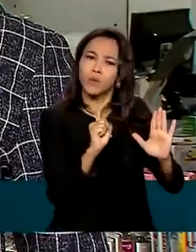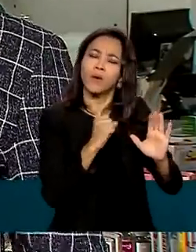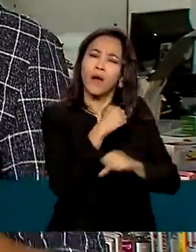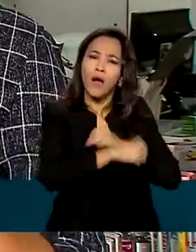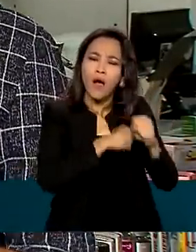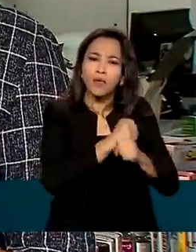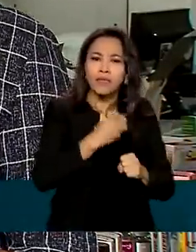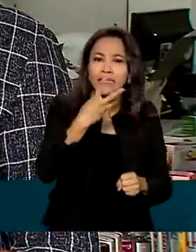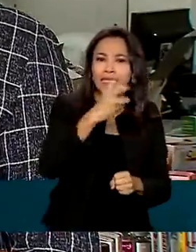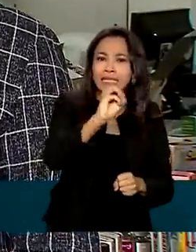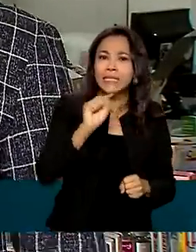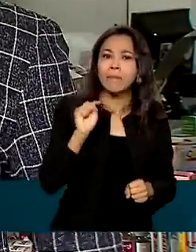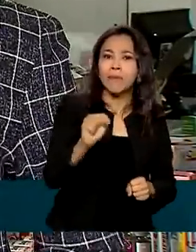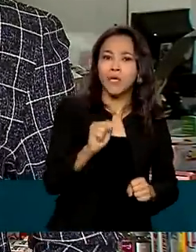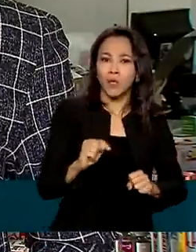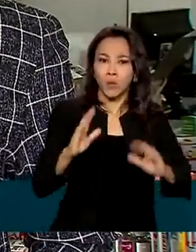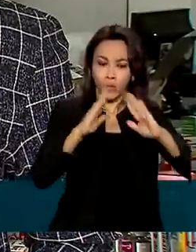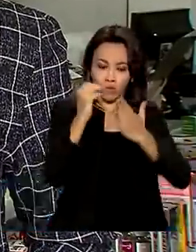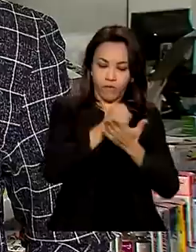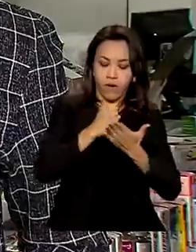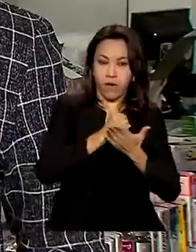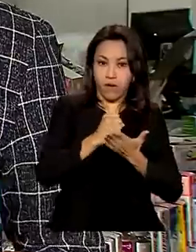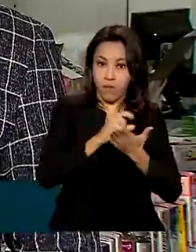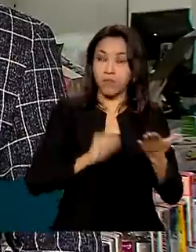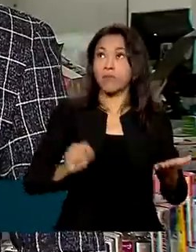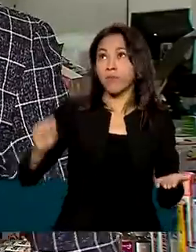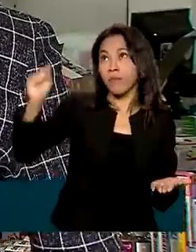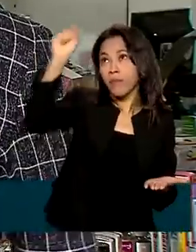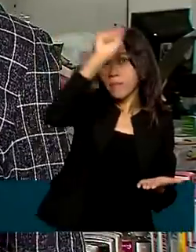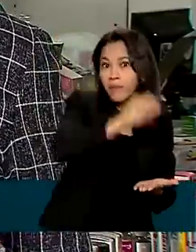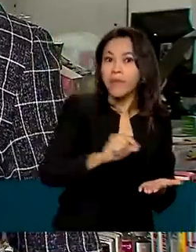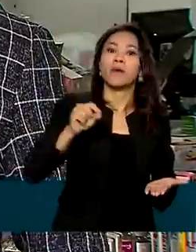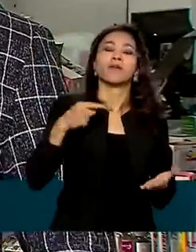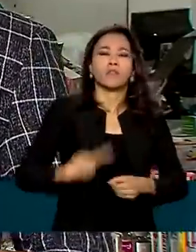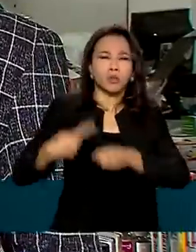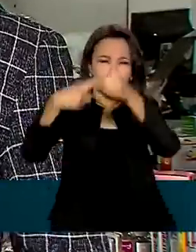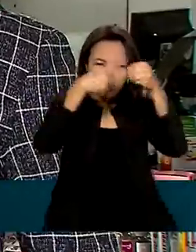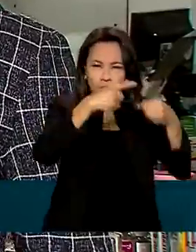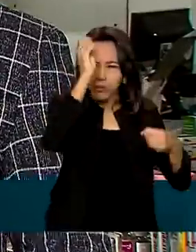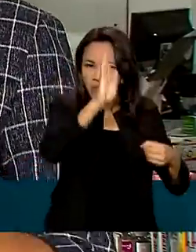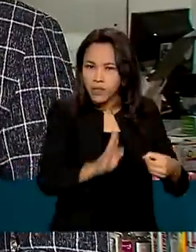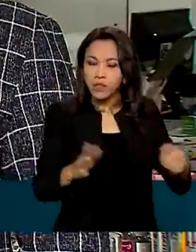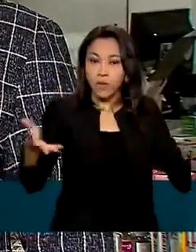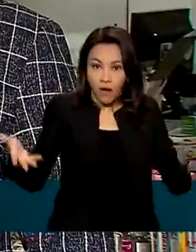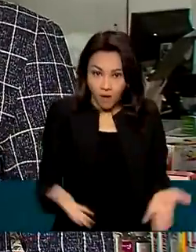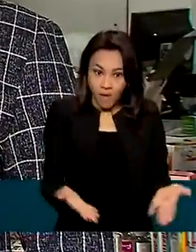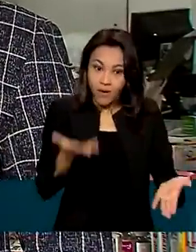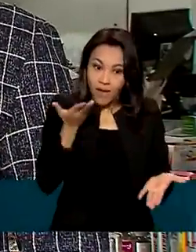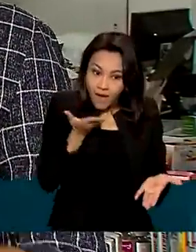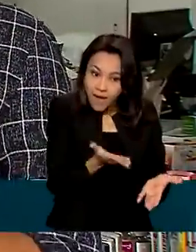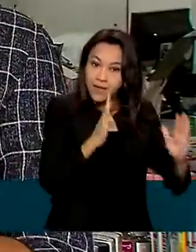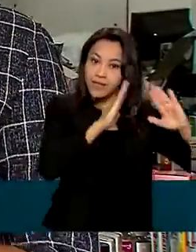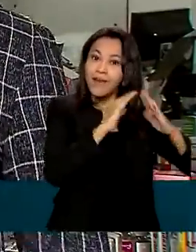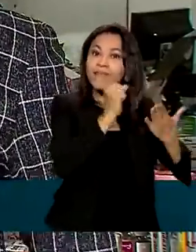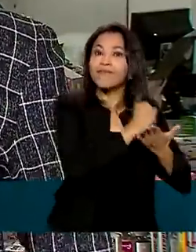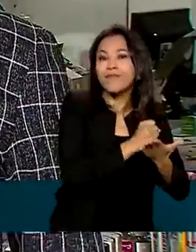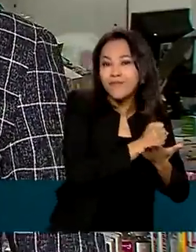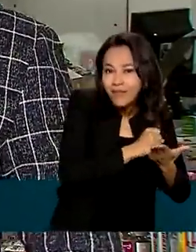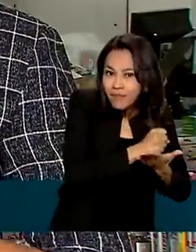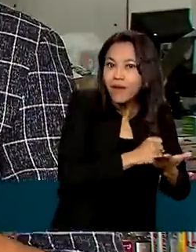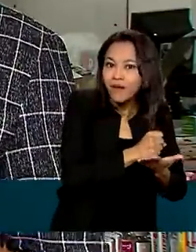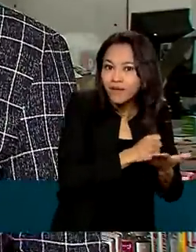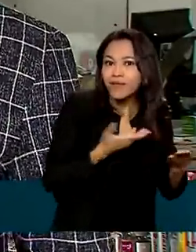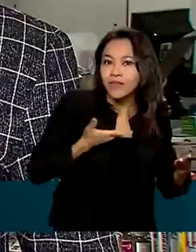drogarias, distribuídas por mais de 4 mil municípios brasileiros. Agora, o Farmácia Popular ganha um